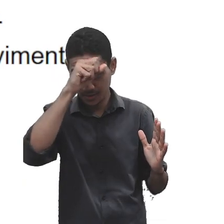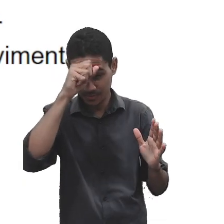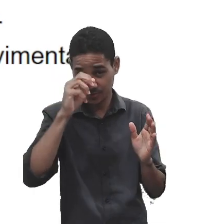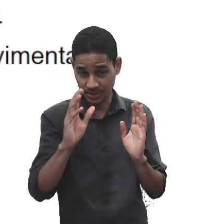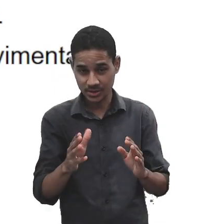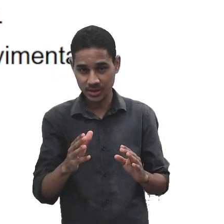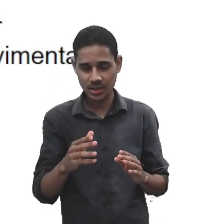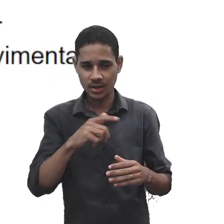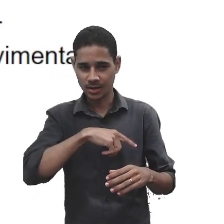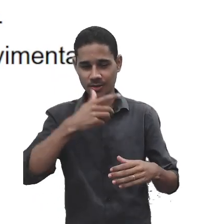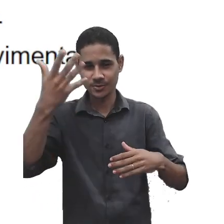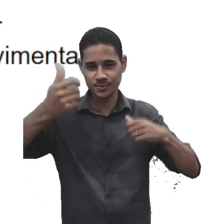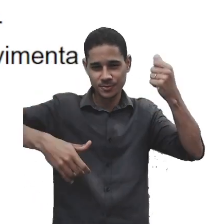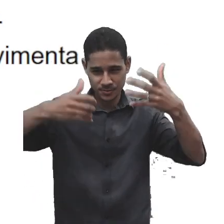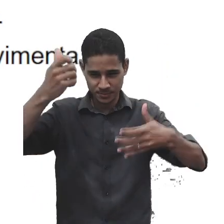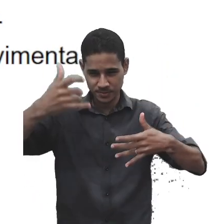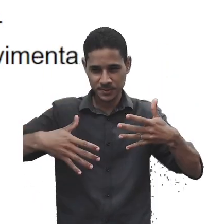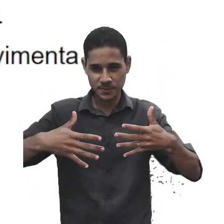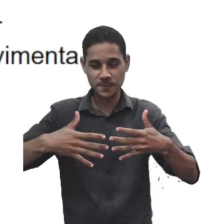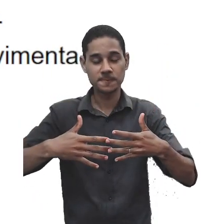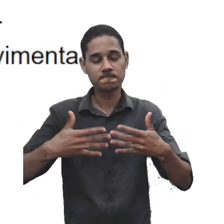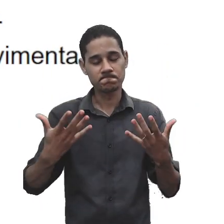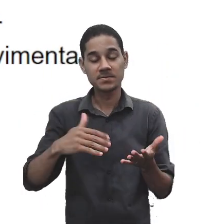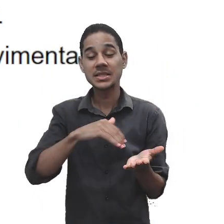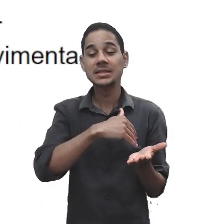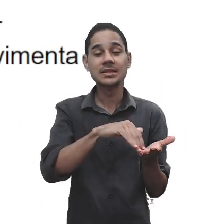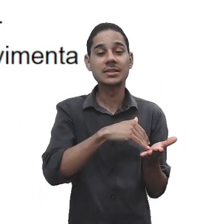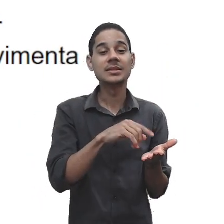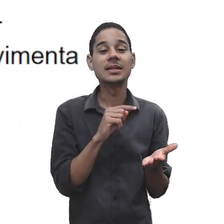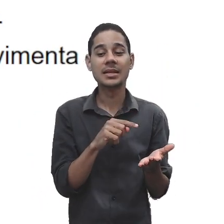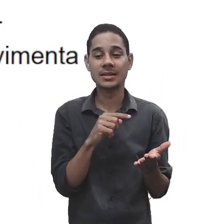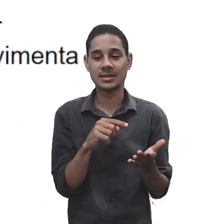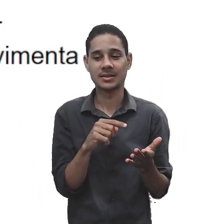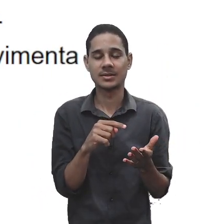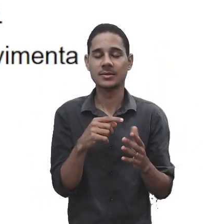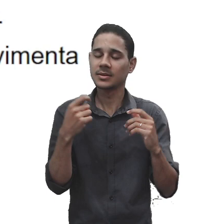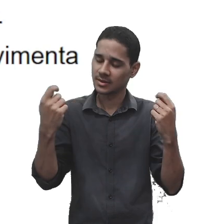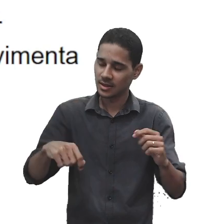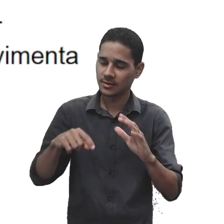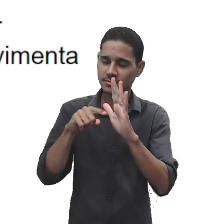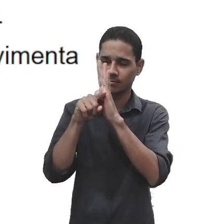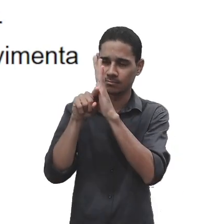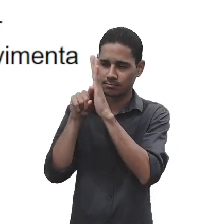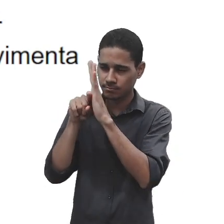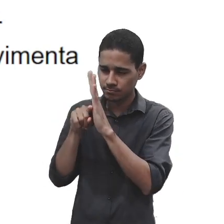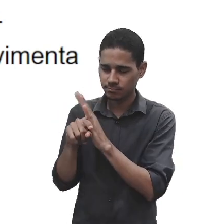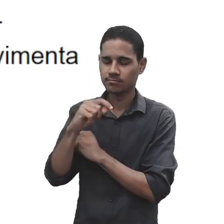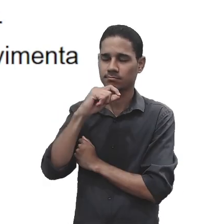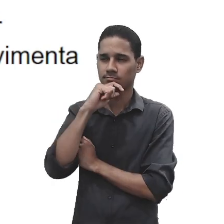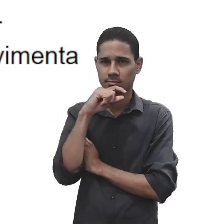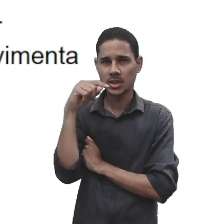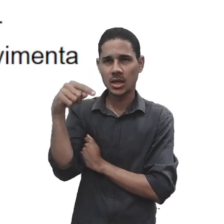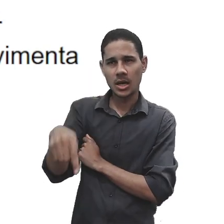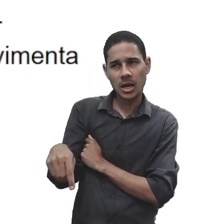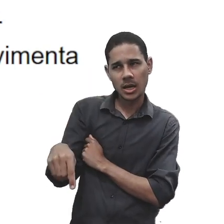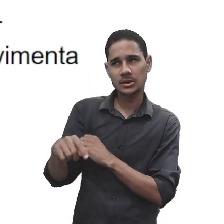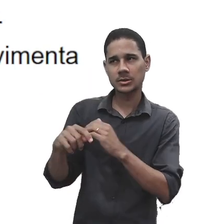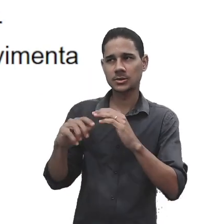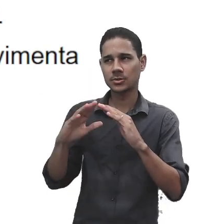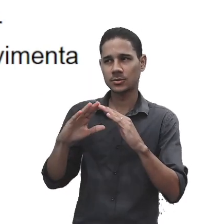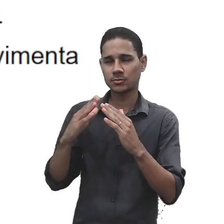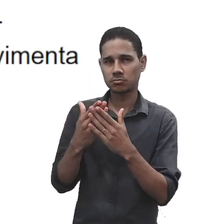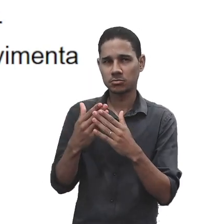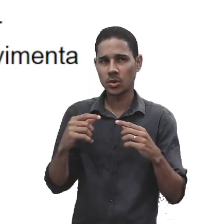de explanar para vocês, o secretário escolar terá como analisar, aplicar o modelo adequado para sua